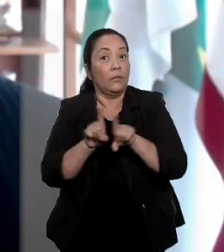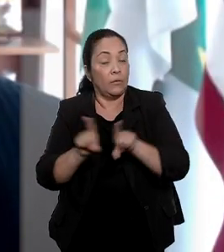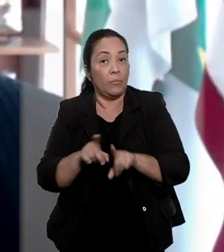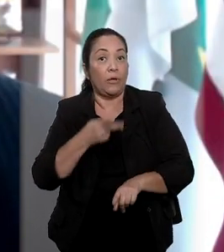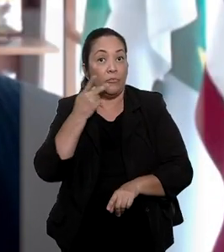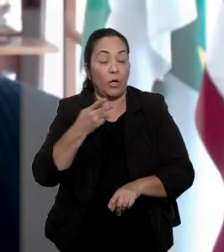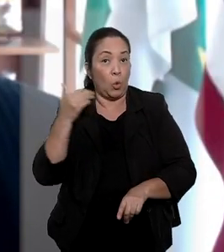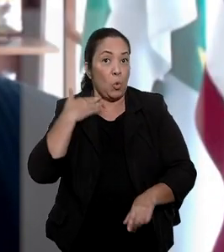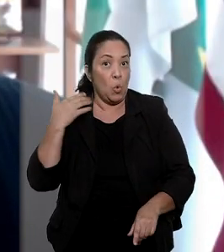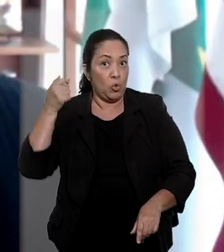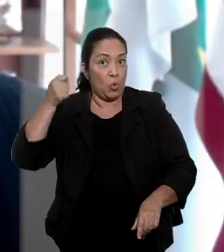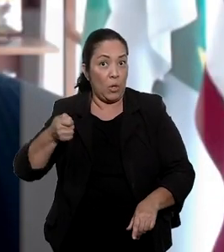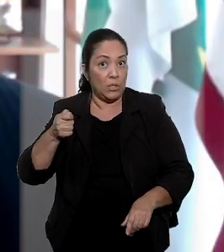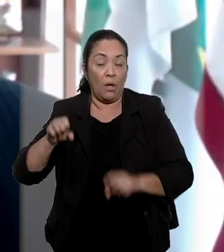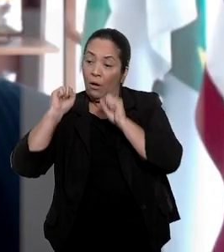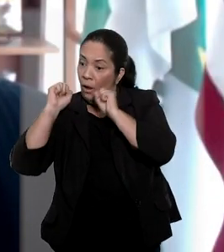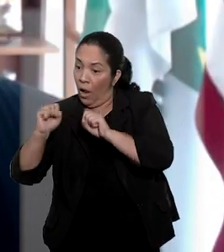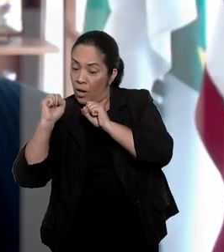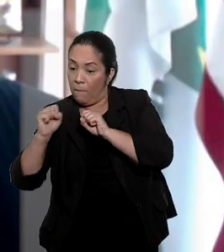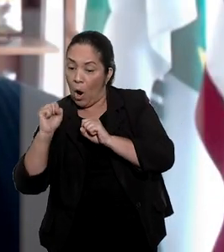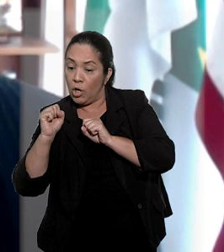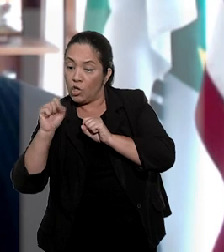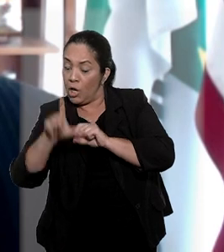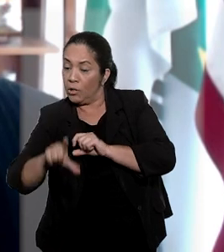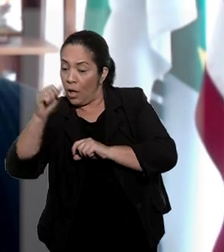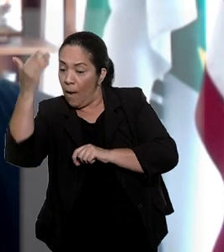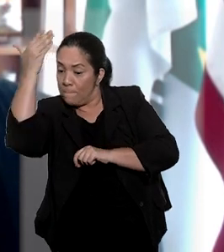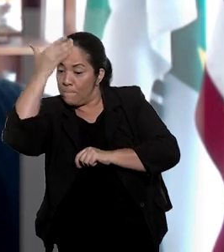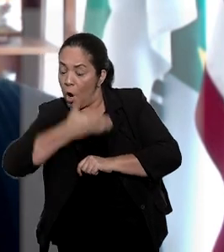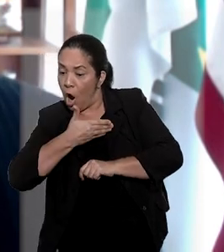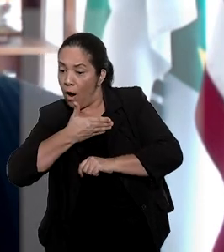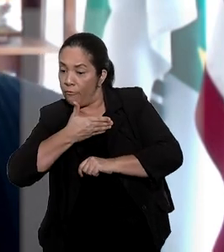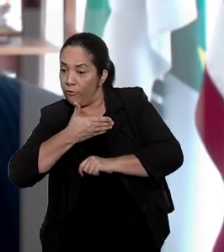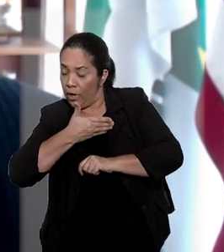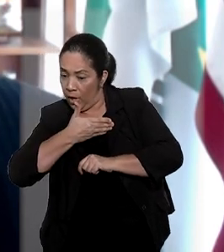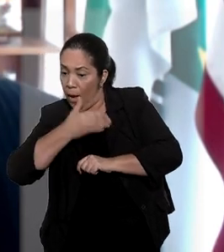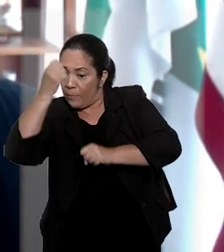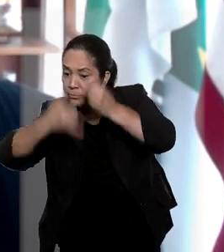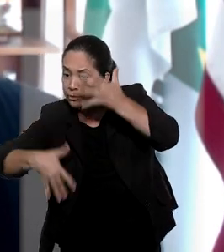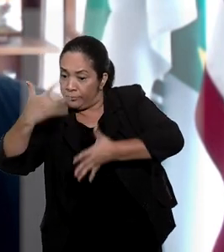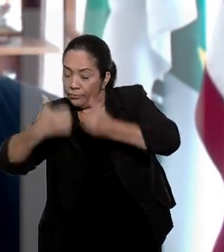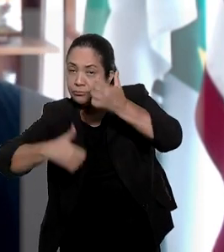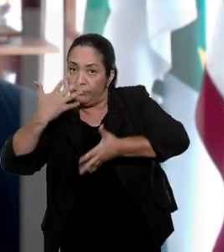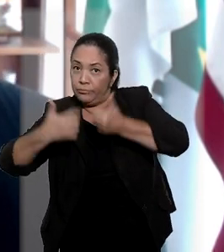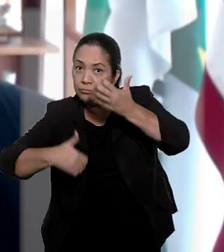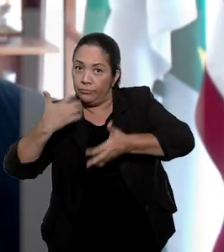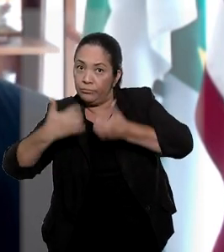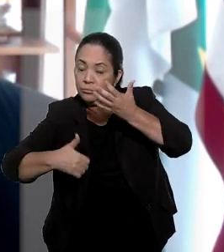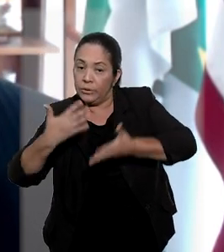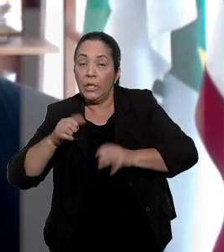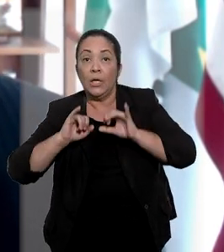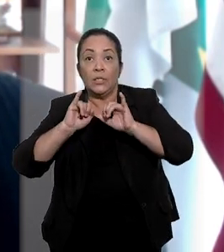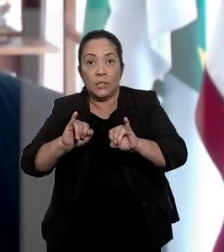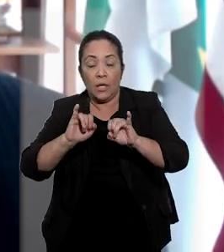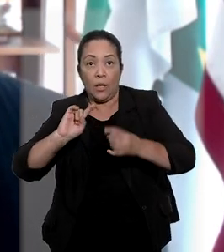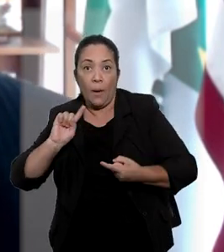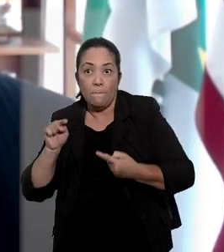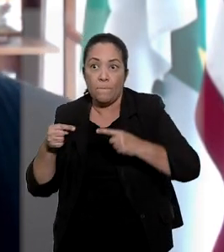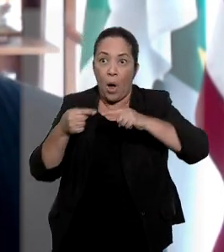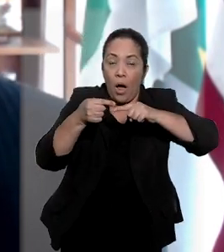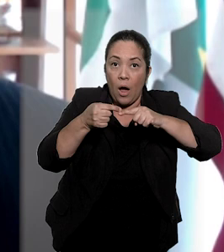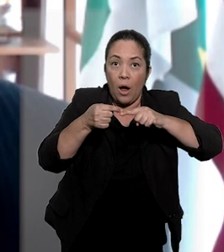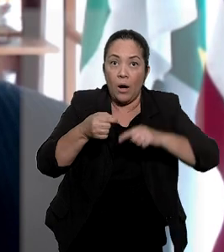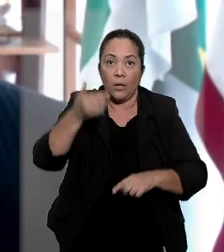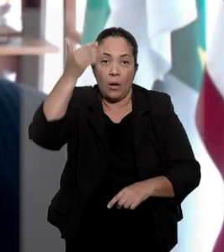Afirmou ainda que o juiz pode se utilizar da prova extrajudicial para reforçar seu convencimento, desde que corroborada